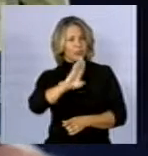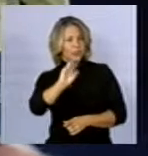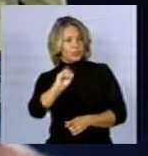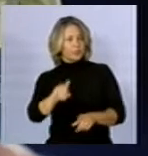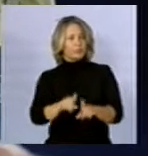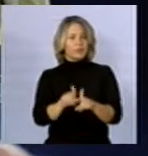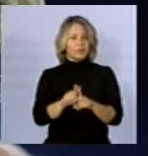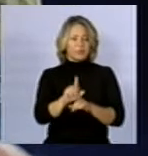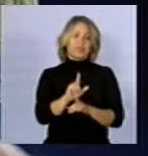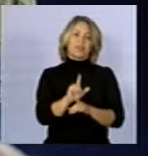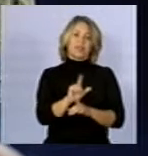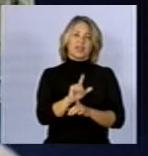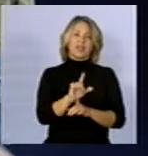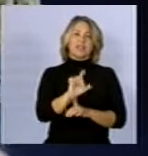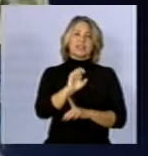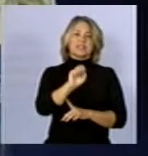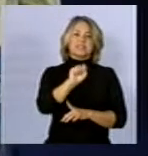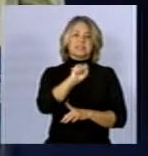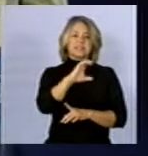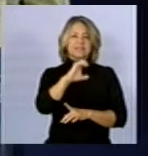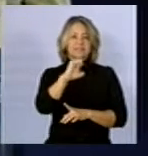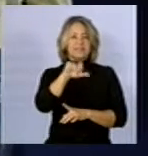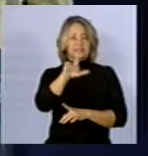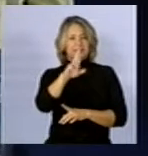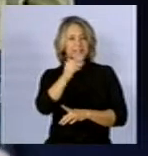refratária, também alguns agrotóxicos.